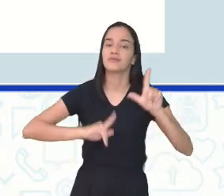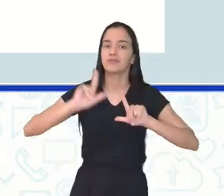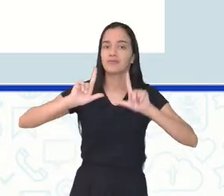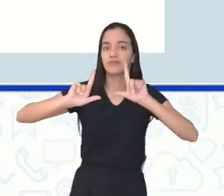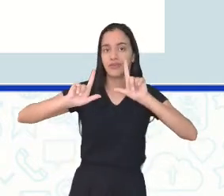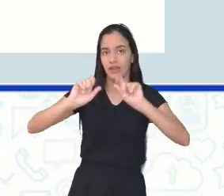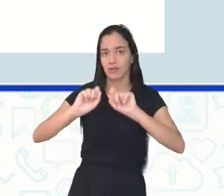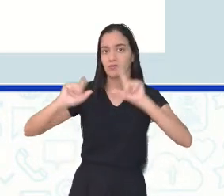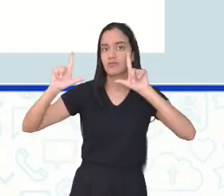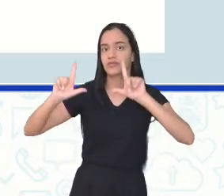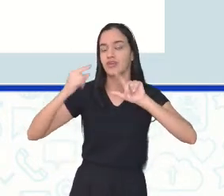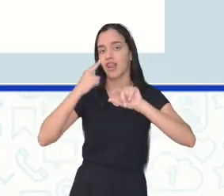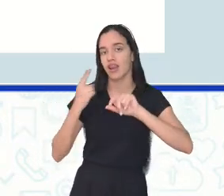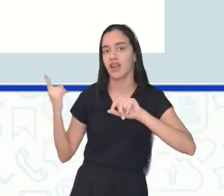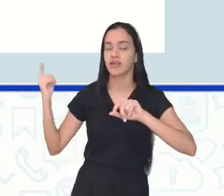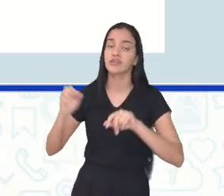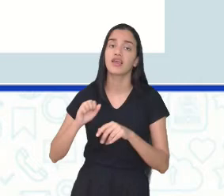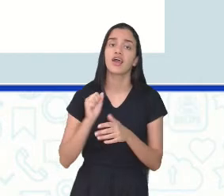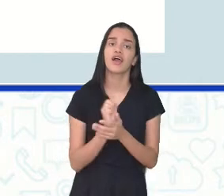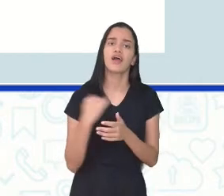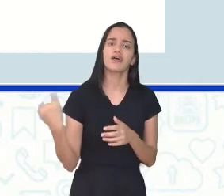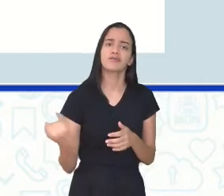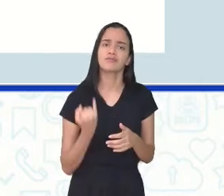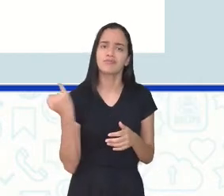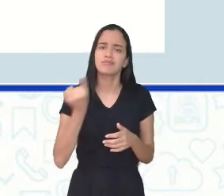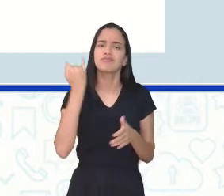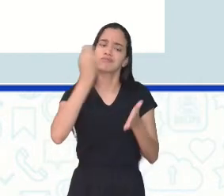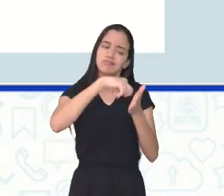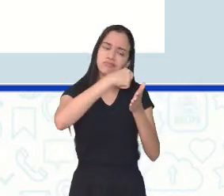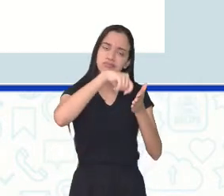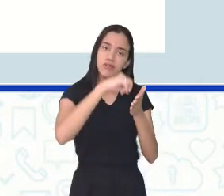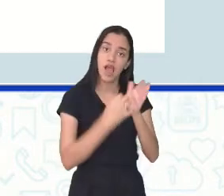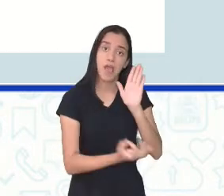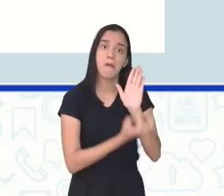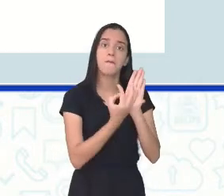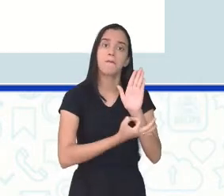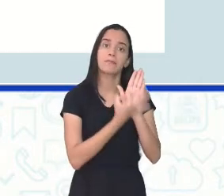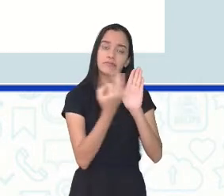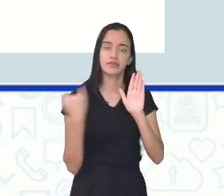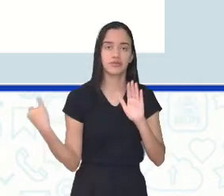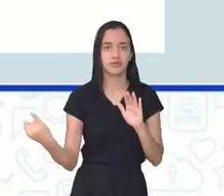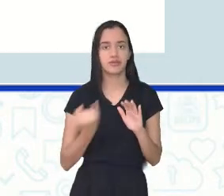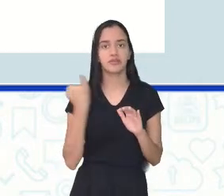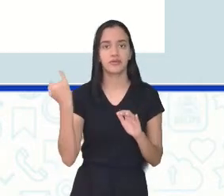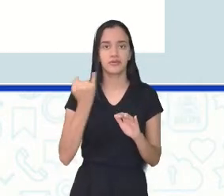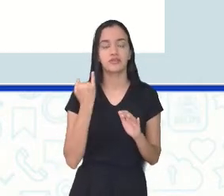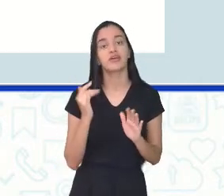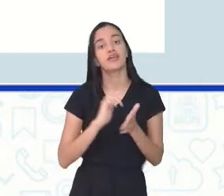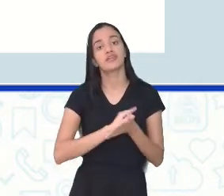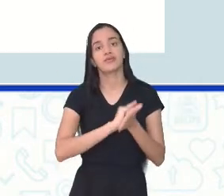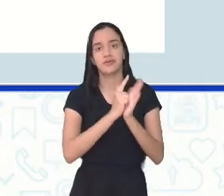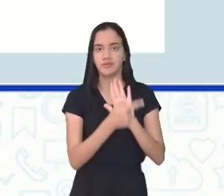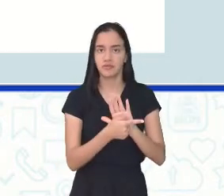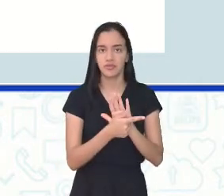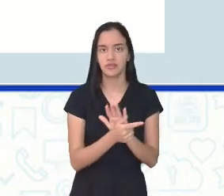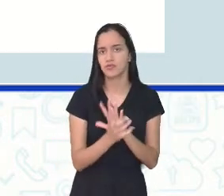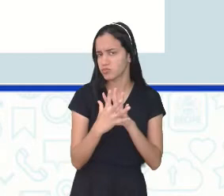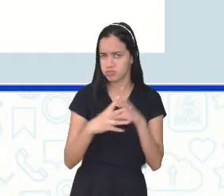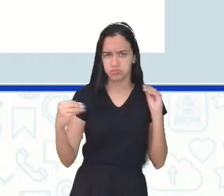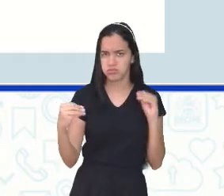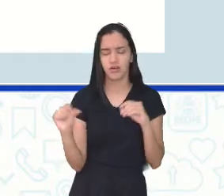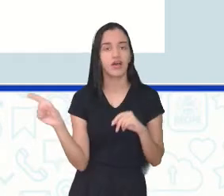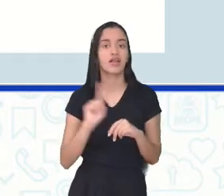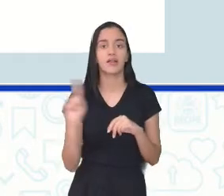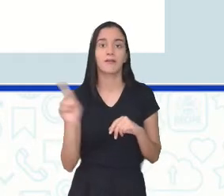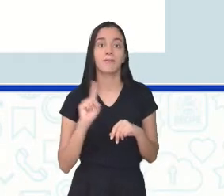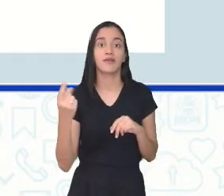O que é importante, não é? A sua escrita é importante. A sua argumentação é importante. Então, é um gênero que não morreu. E